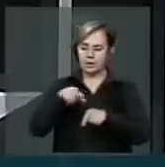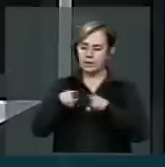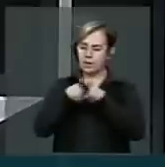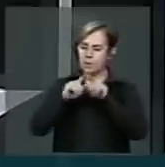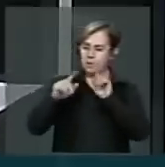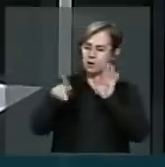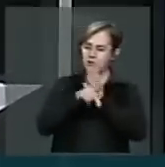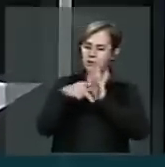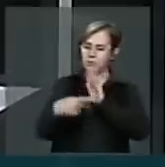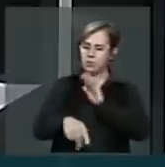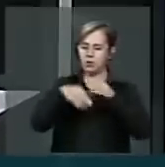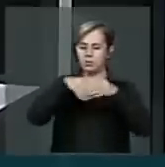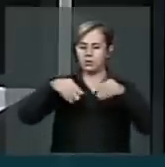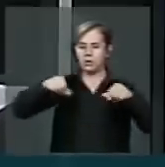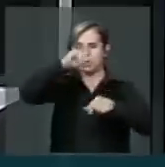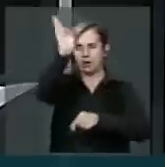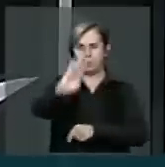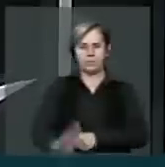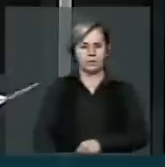ao nosso território